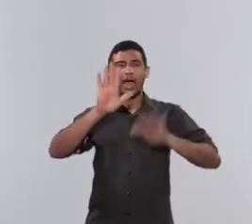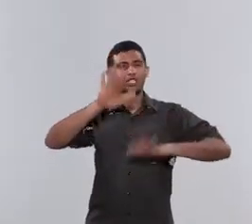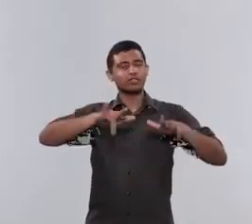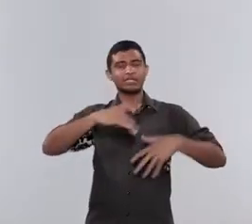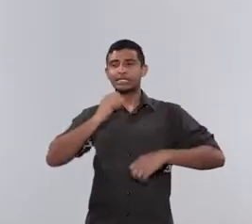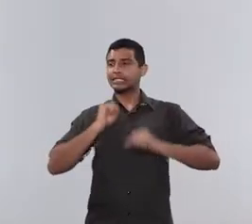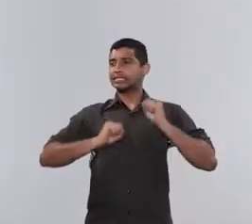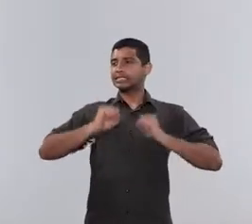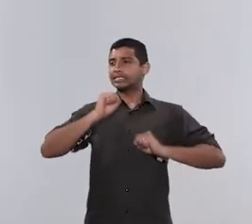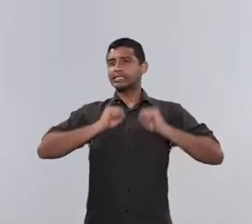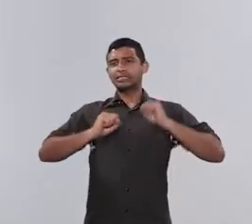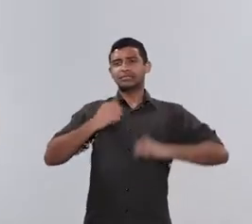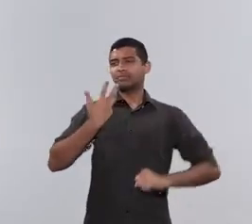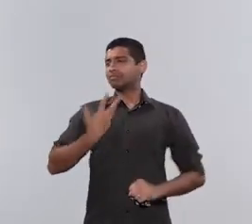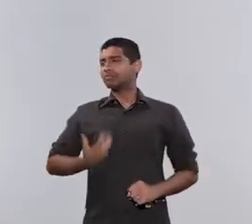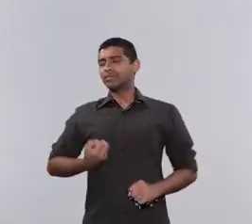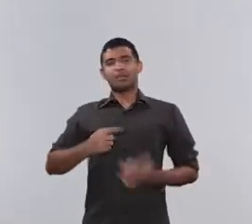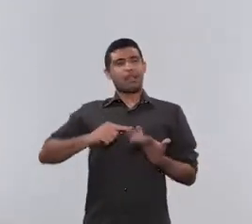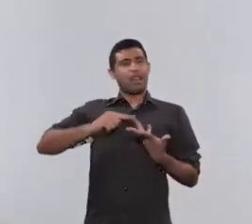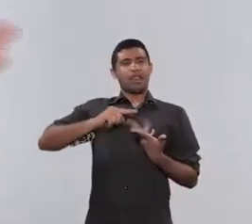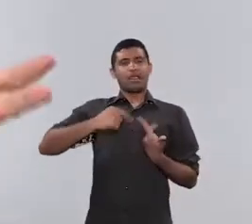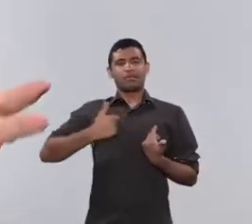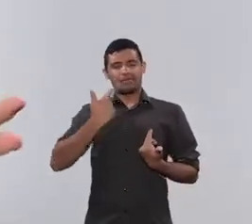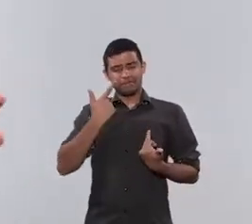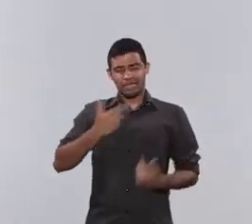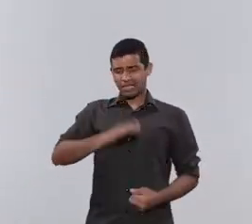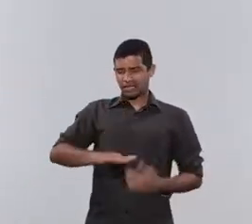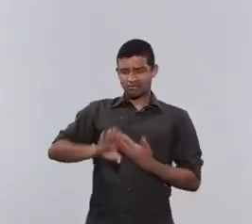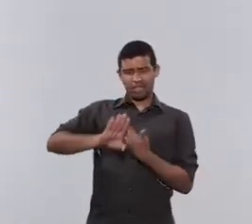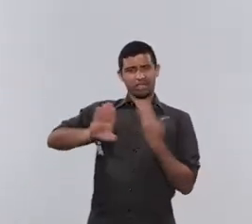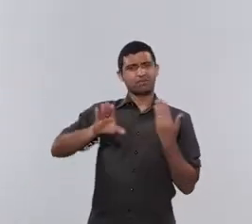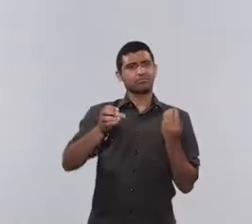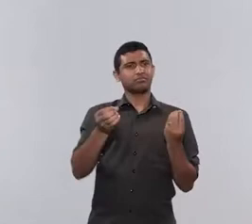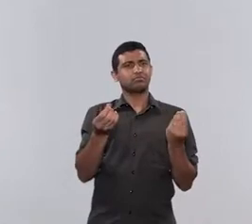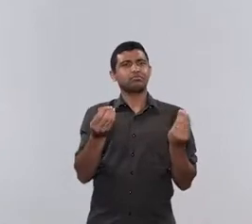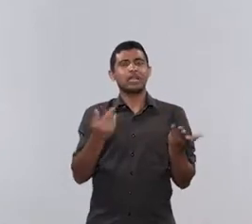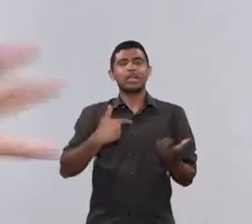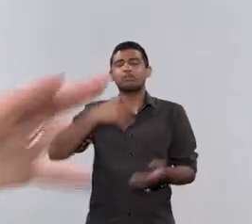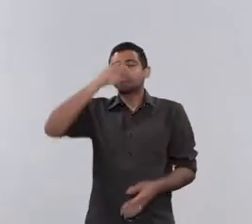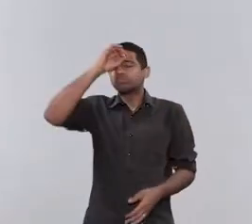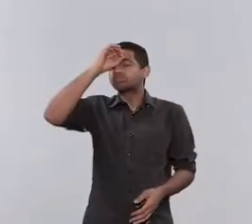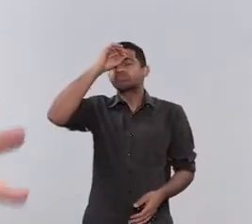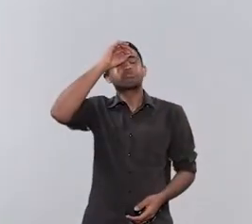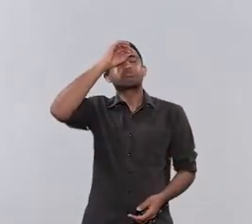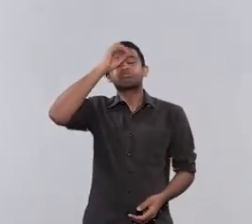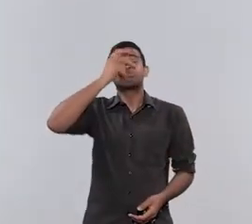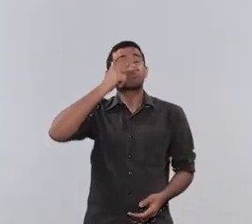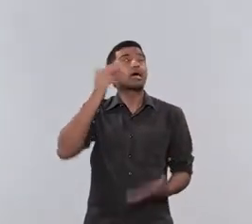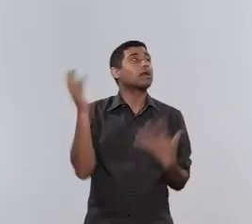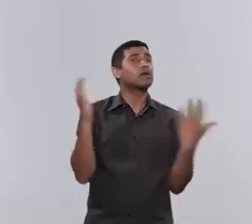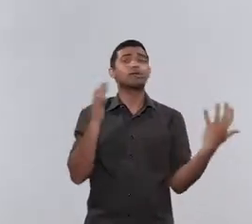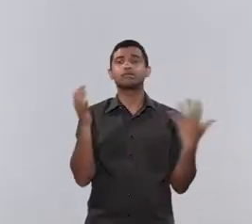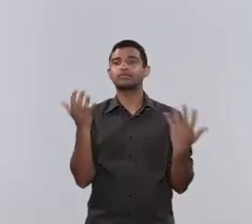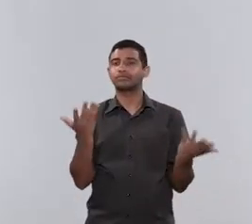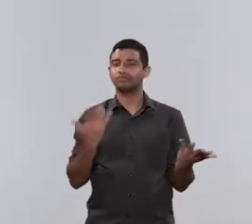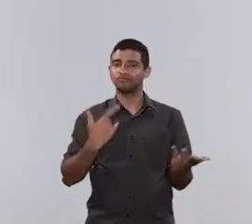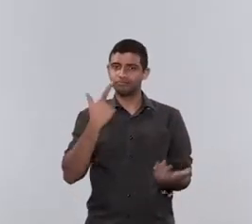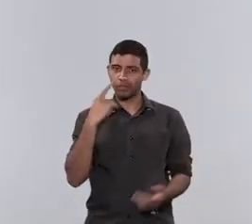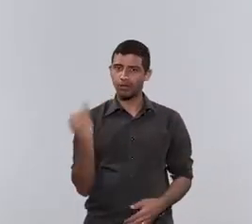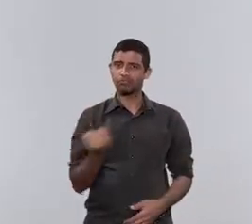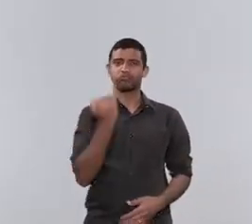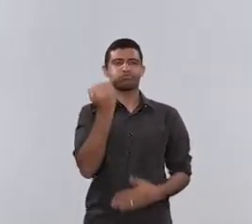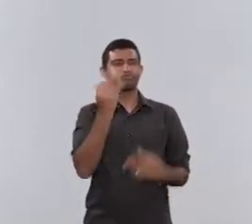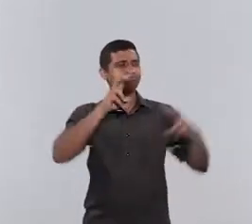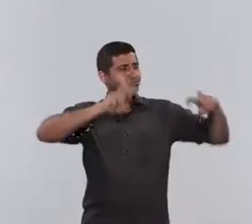na ânsia de querer, de querer, da frustração, de afastar, que ela não sabe, ela mesmo está perdida. E daí é importante